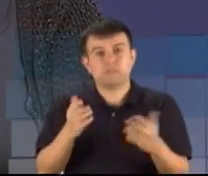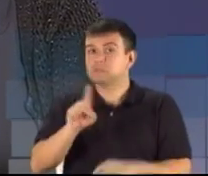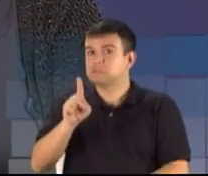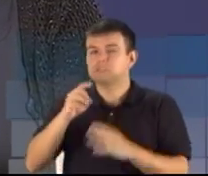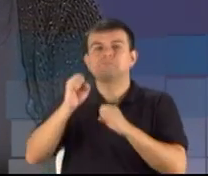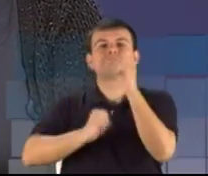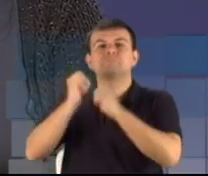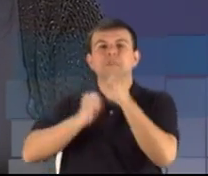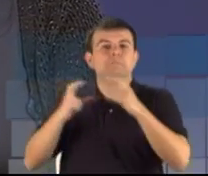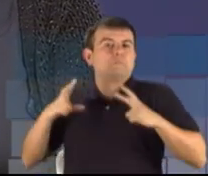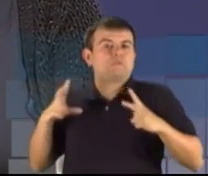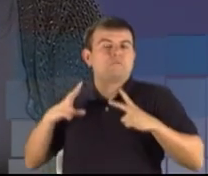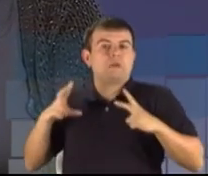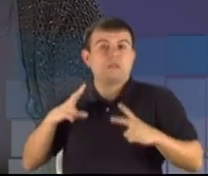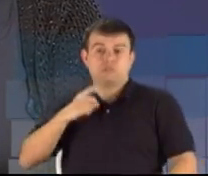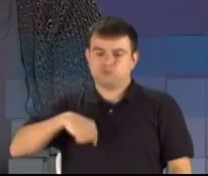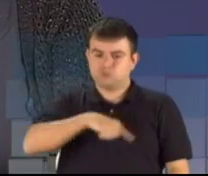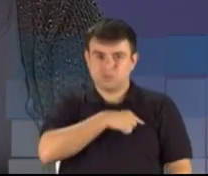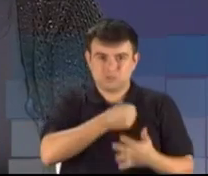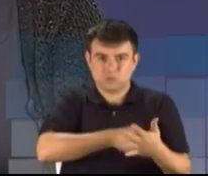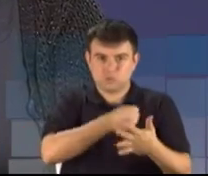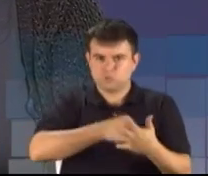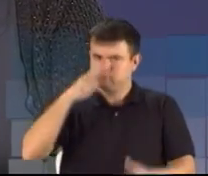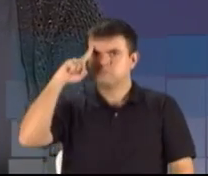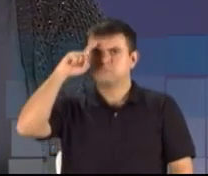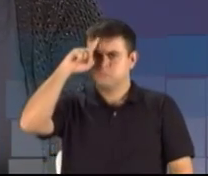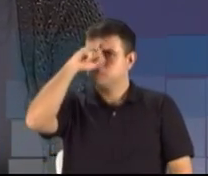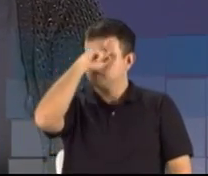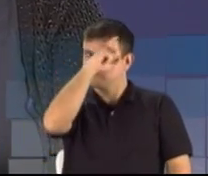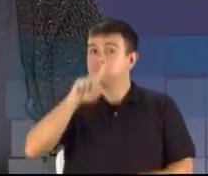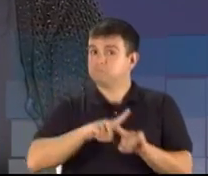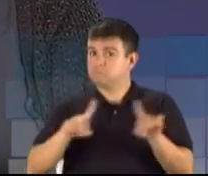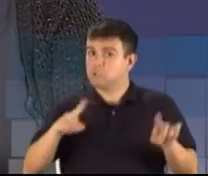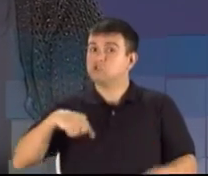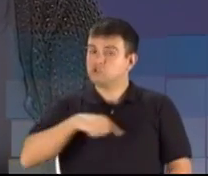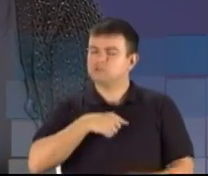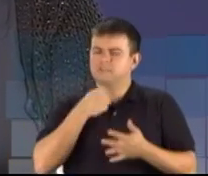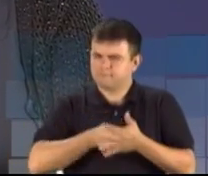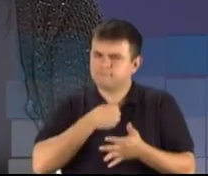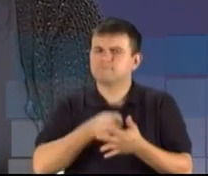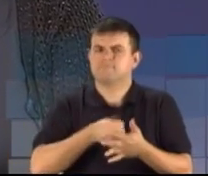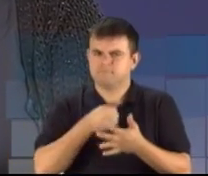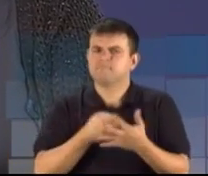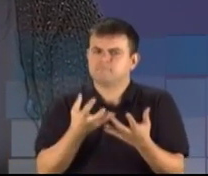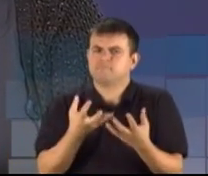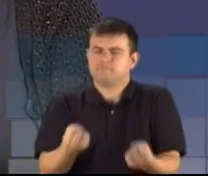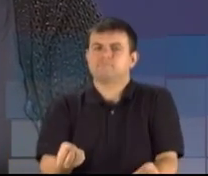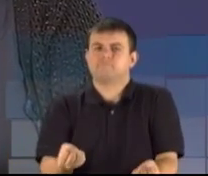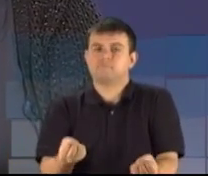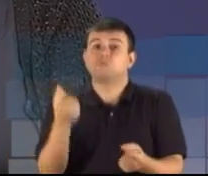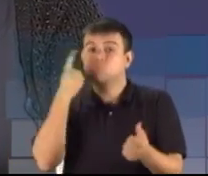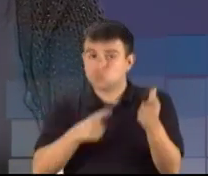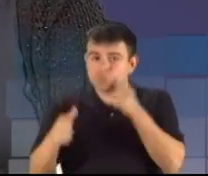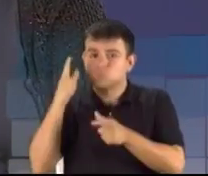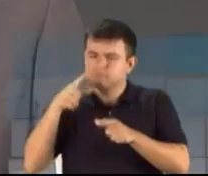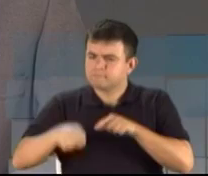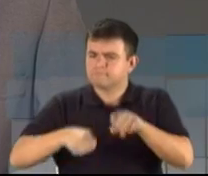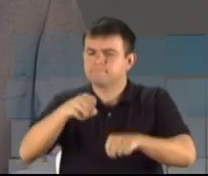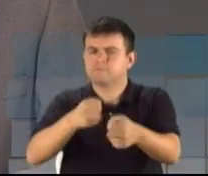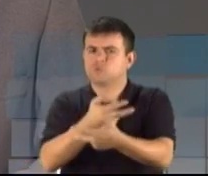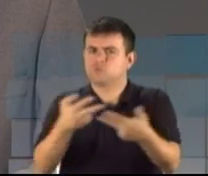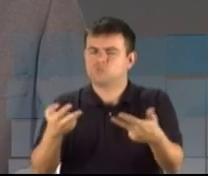nossa luta é árdua, mas a gente vai lutar sempre e conquistar o que a gente quiser.